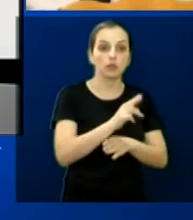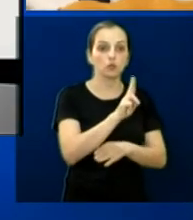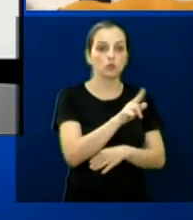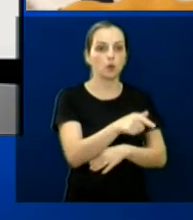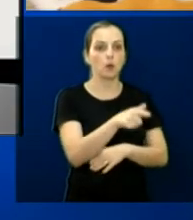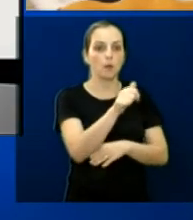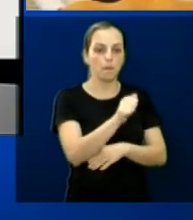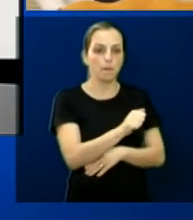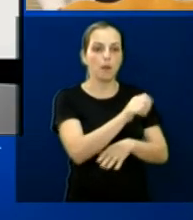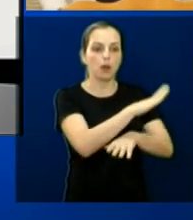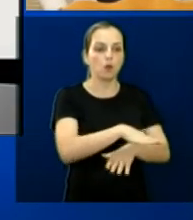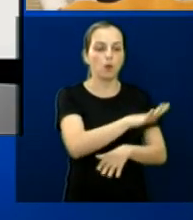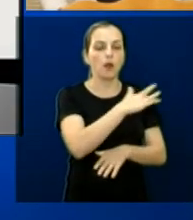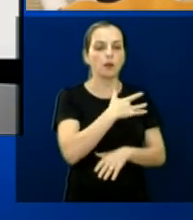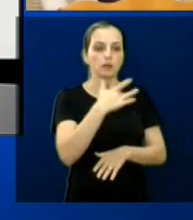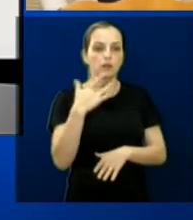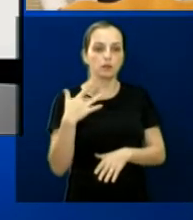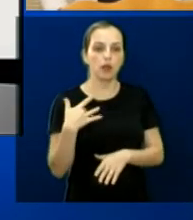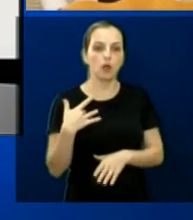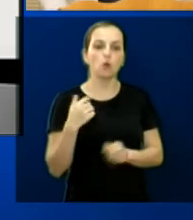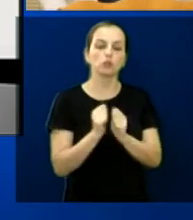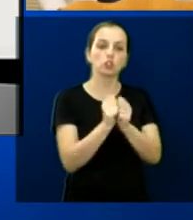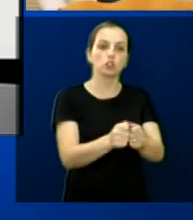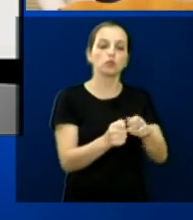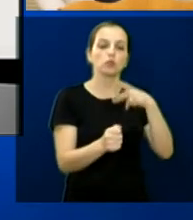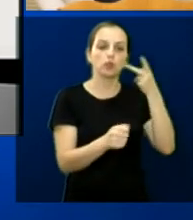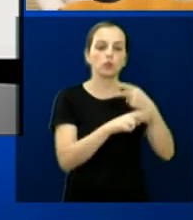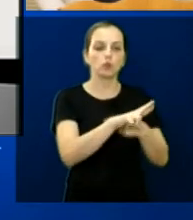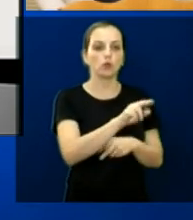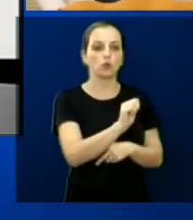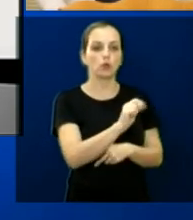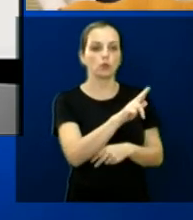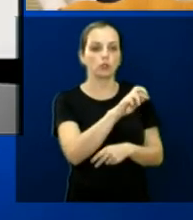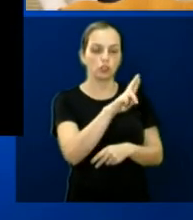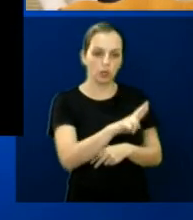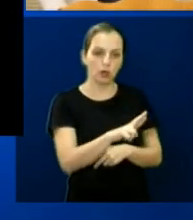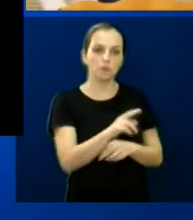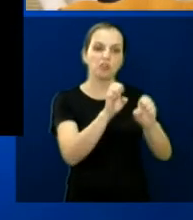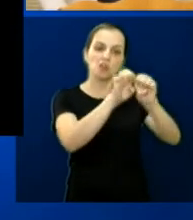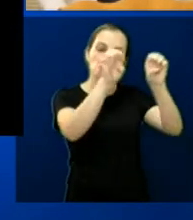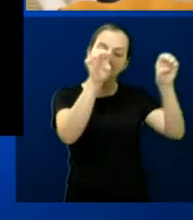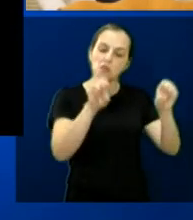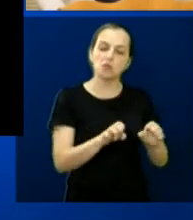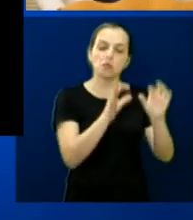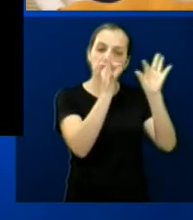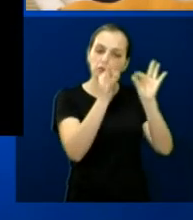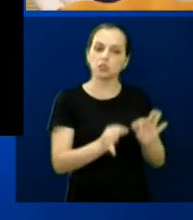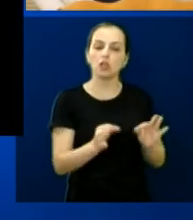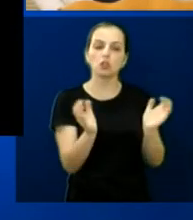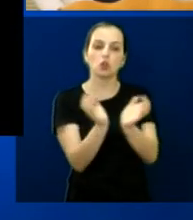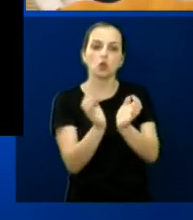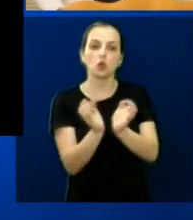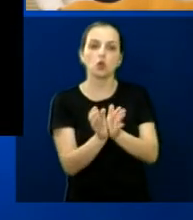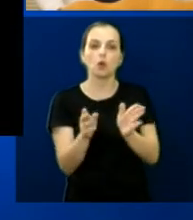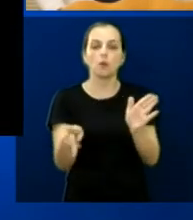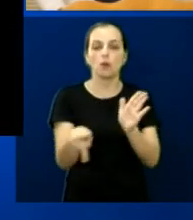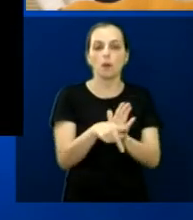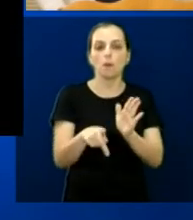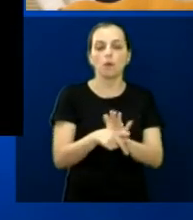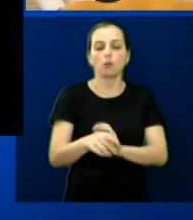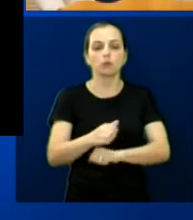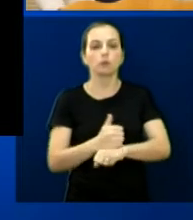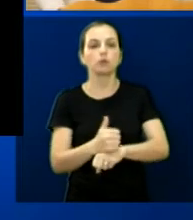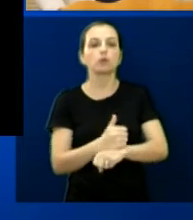o vereador Roger, lá do Vale Verde, dia 19 de abril. Com a estrutura impecável e a equipe praticamente fechada, a unidade de pronto